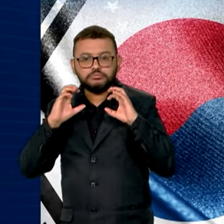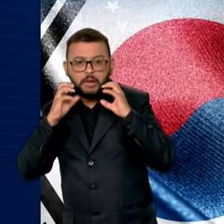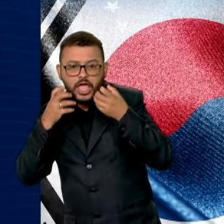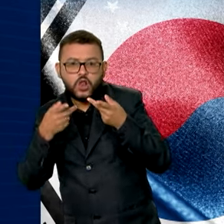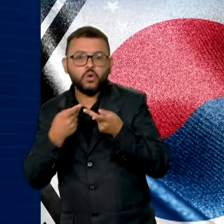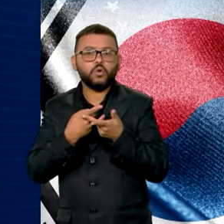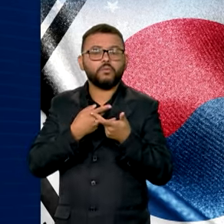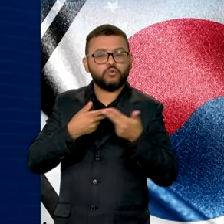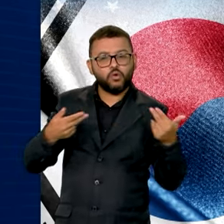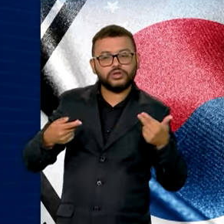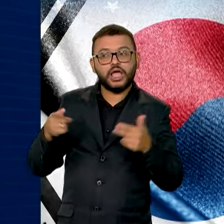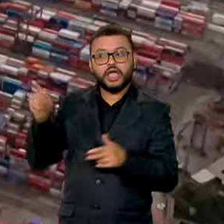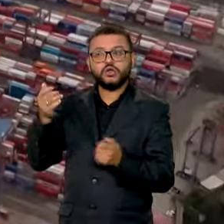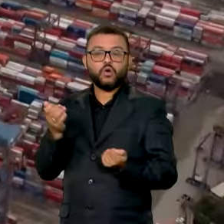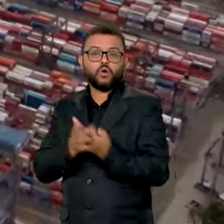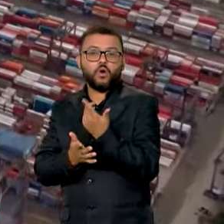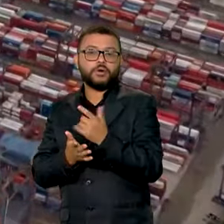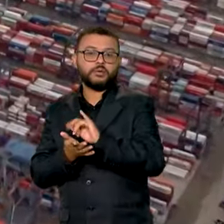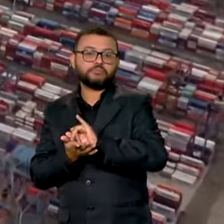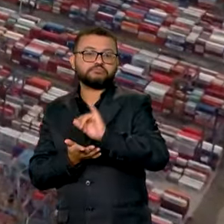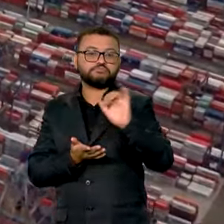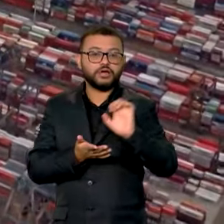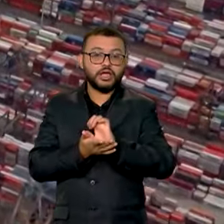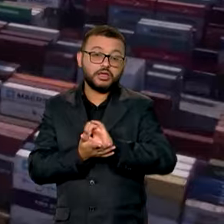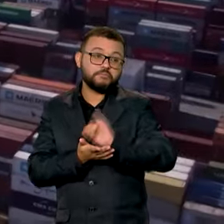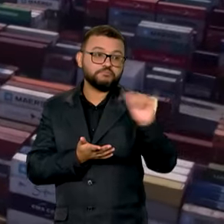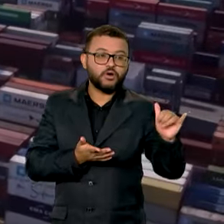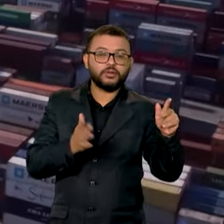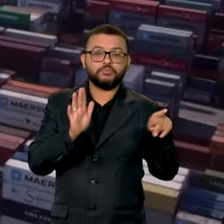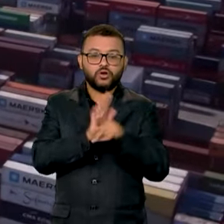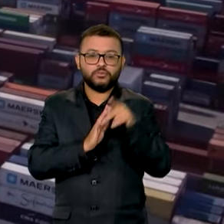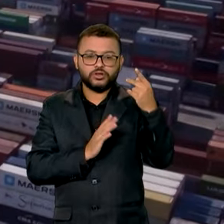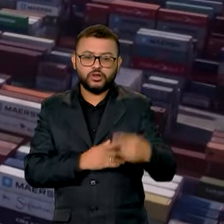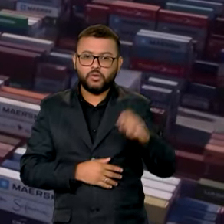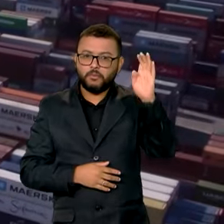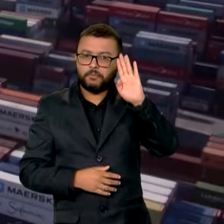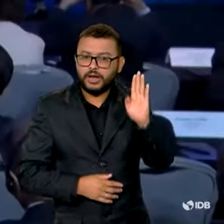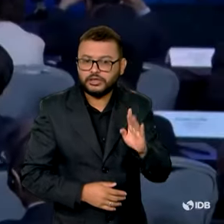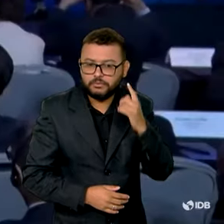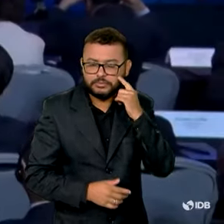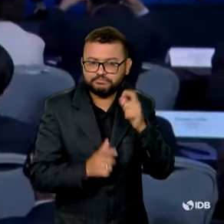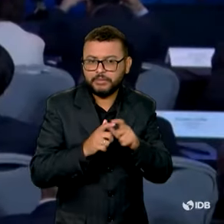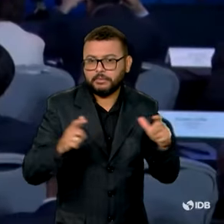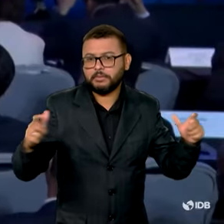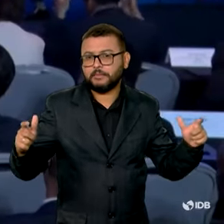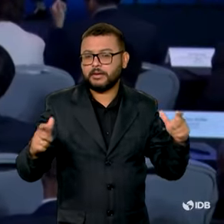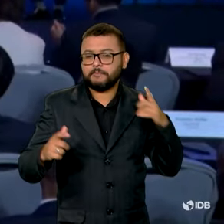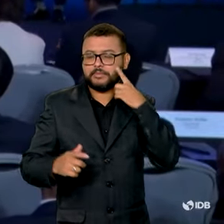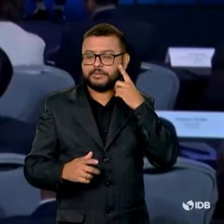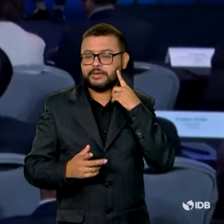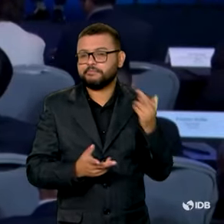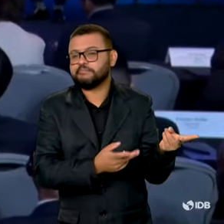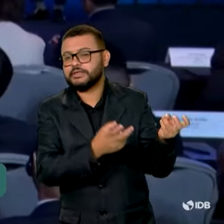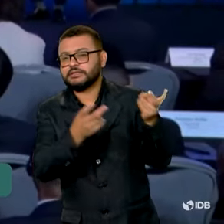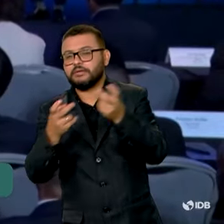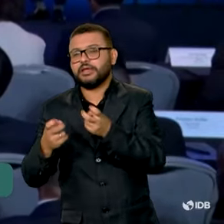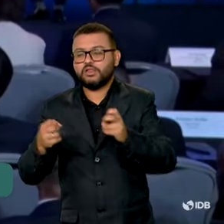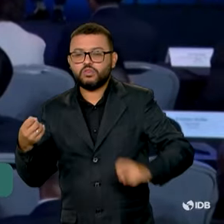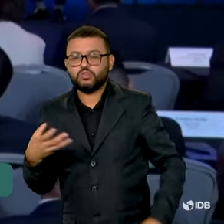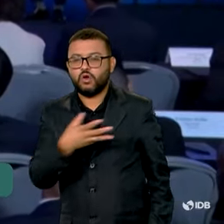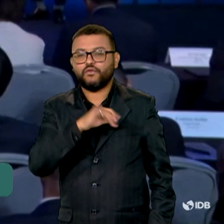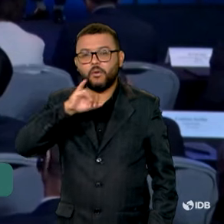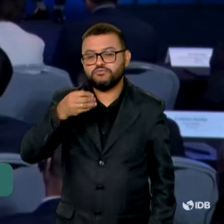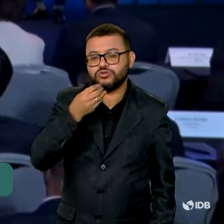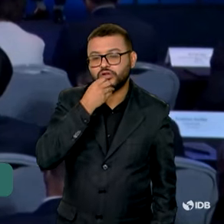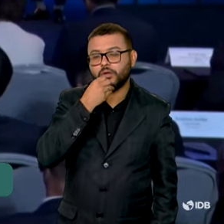itens importados do Brasil. Balança comercial com potencial para ser ampliado. De olho em novas oportunidades, o